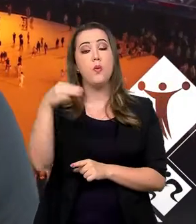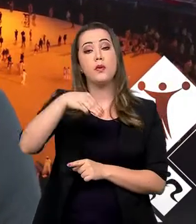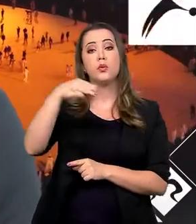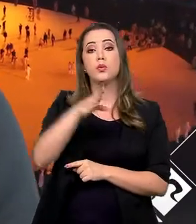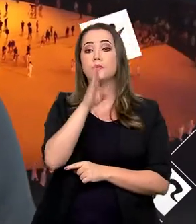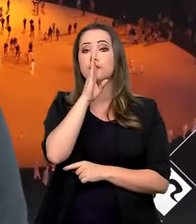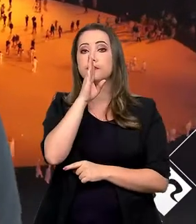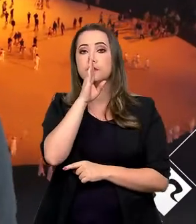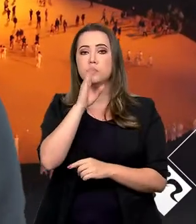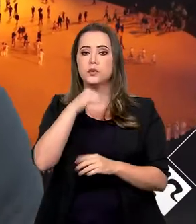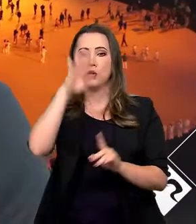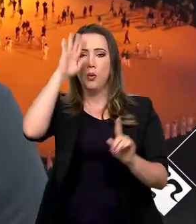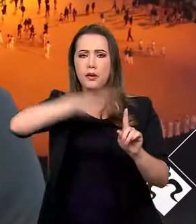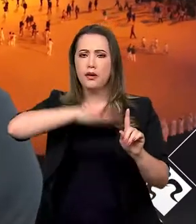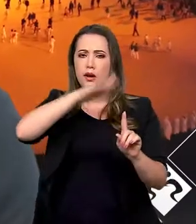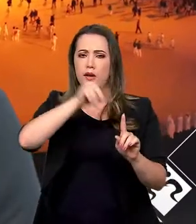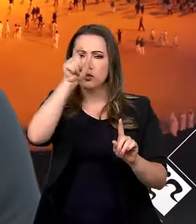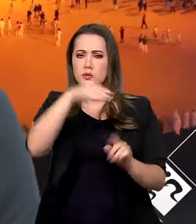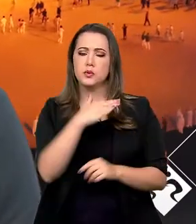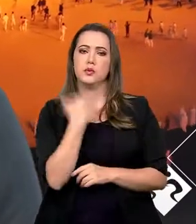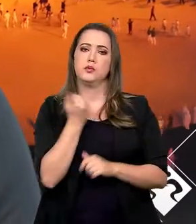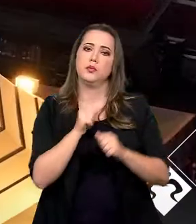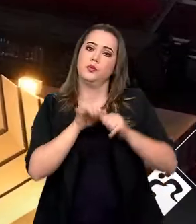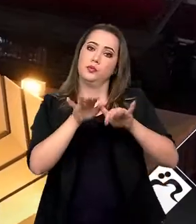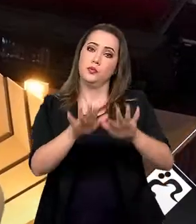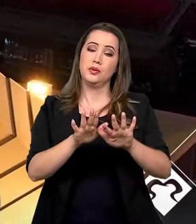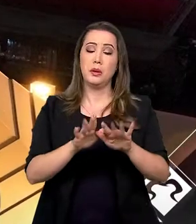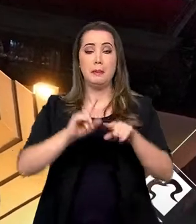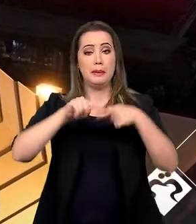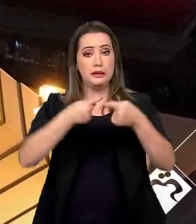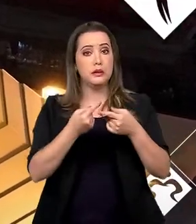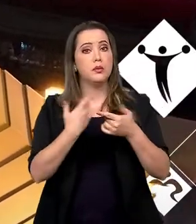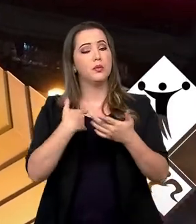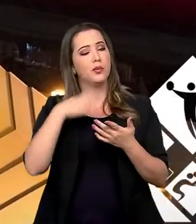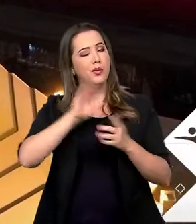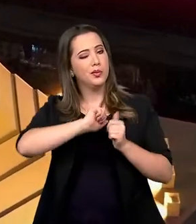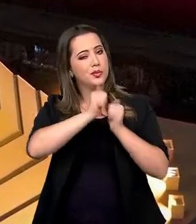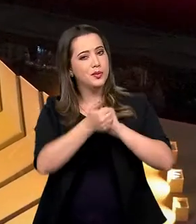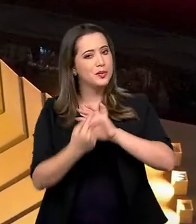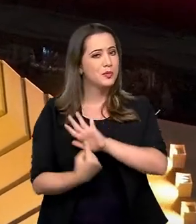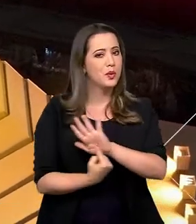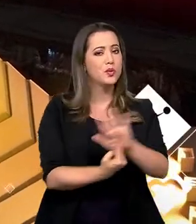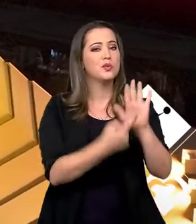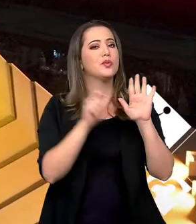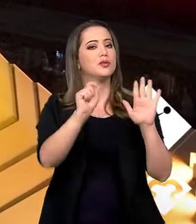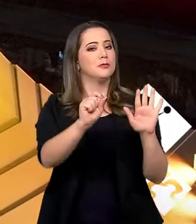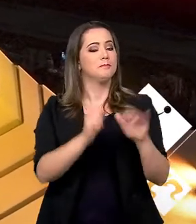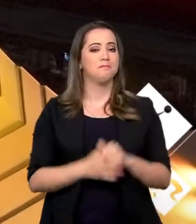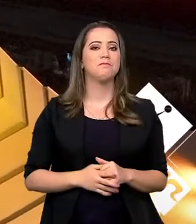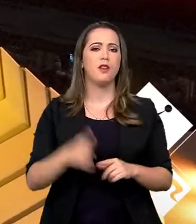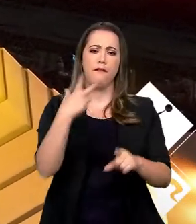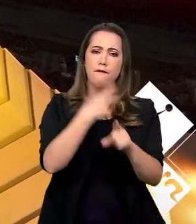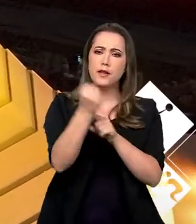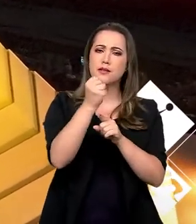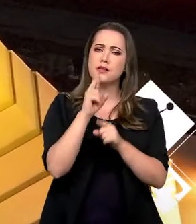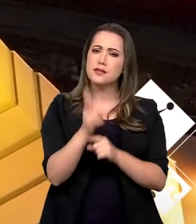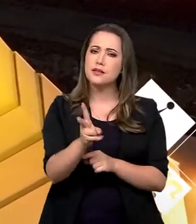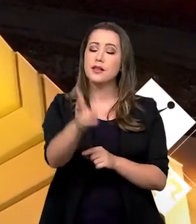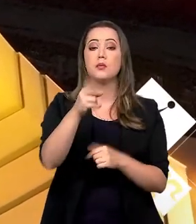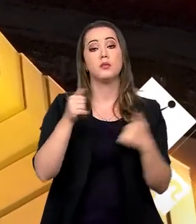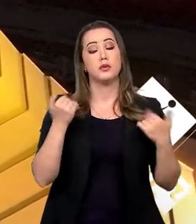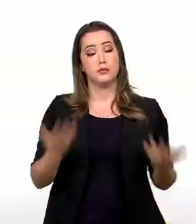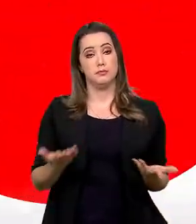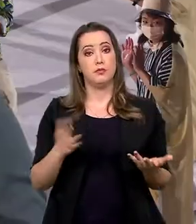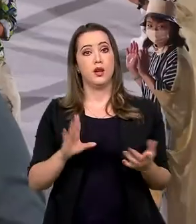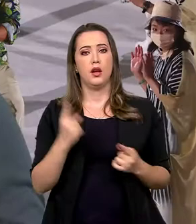em homenagem às vítimas do coronavírus. Mas, no fim das contas, é isso que o esporte ensina pra gente, né? Superar as